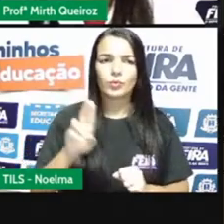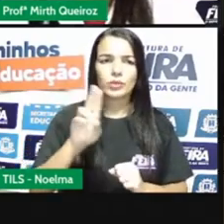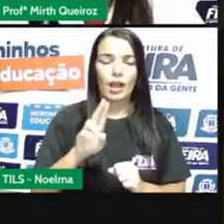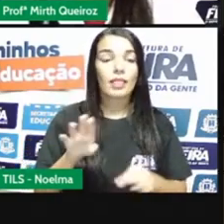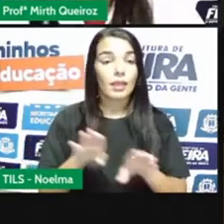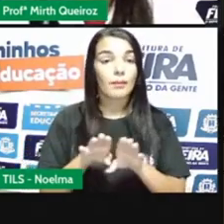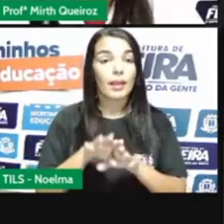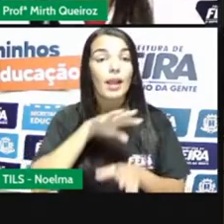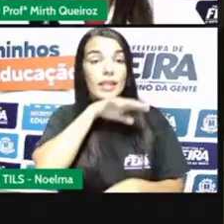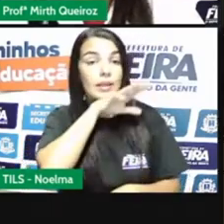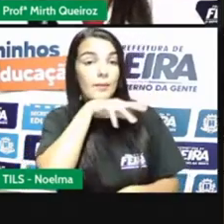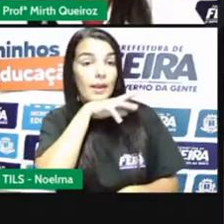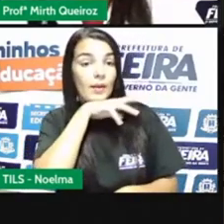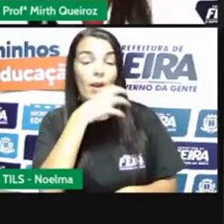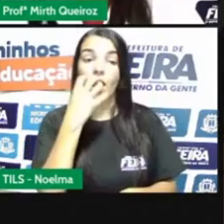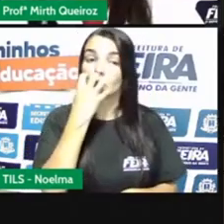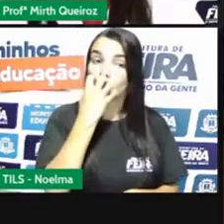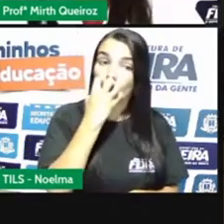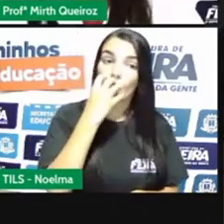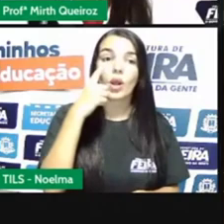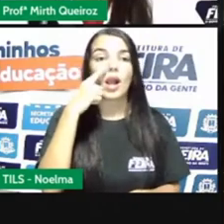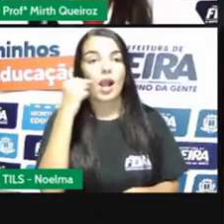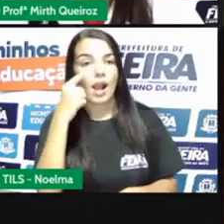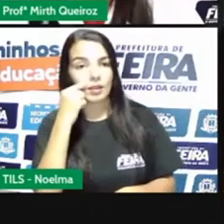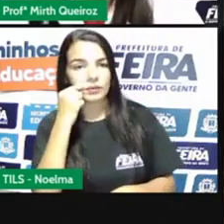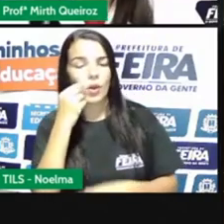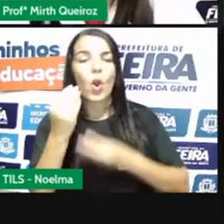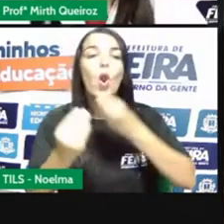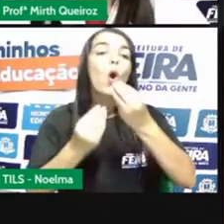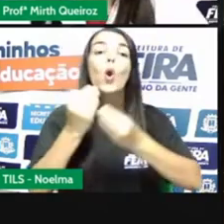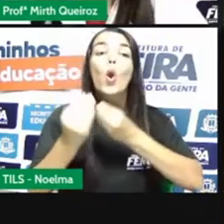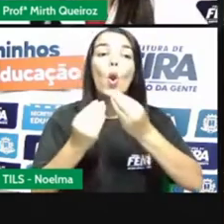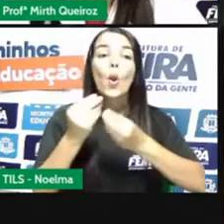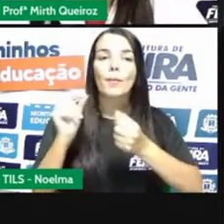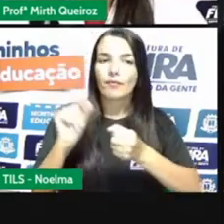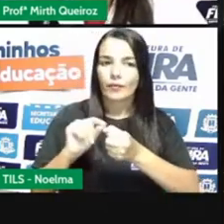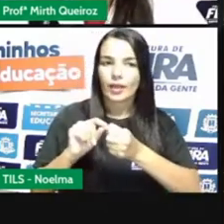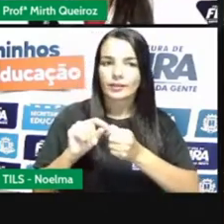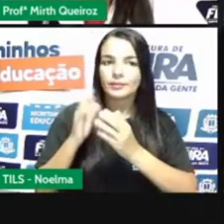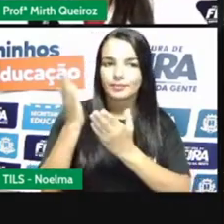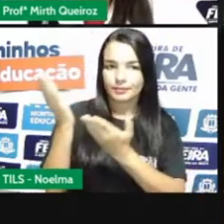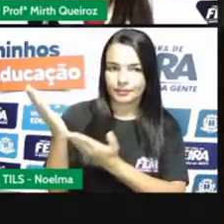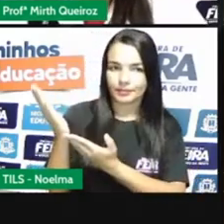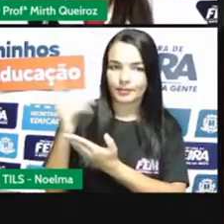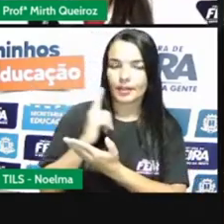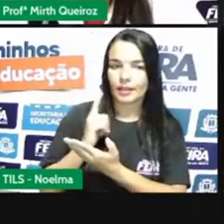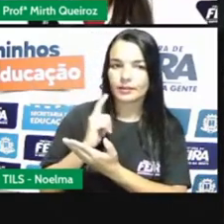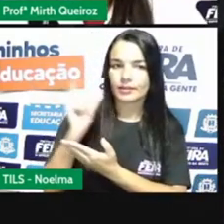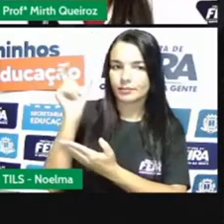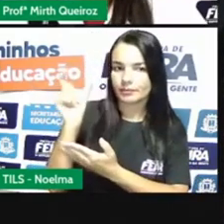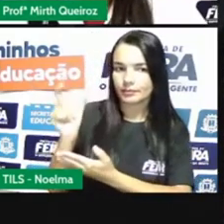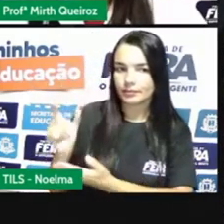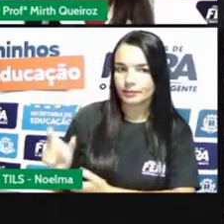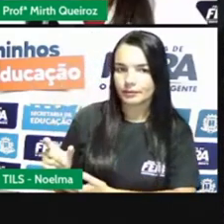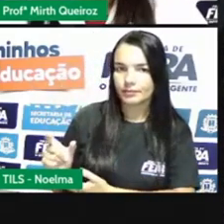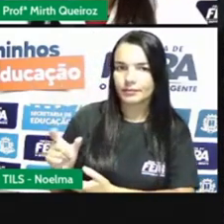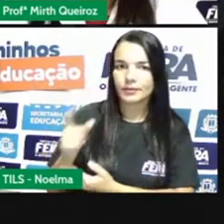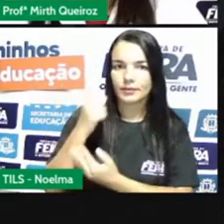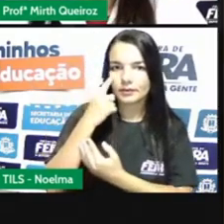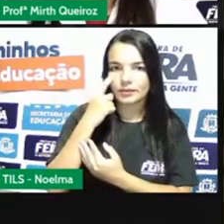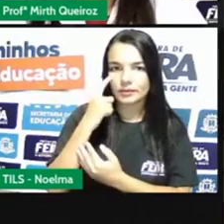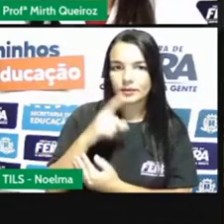gatos quando houver necessidade. Como é que a gente faz o soro caseiro? Nós temos aí uma receita. A receita do soro caseiro